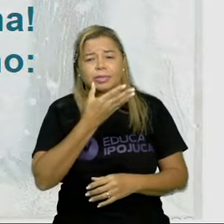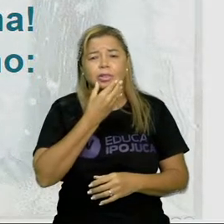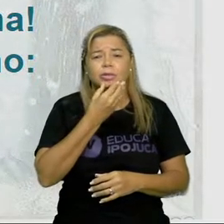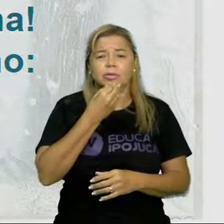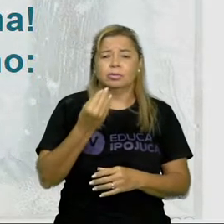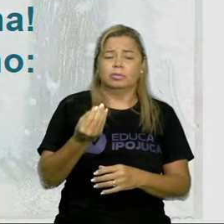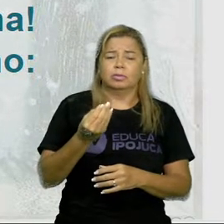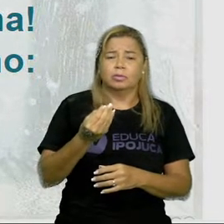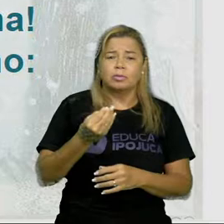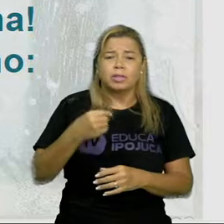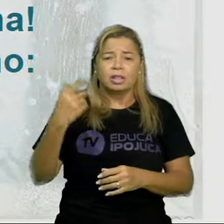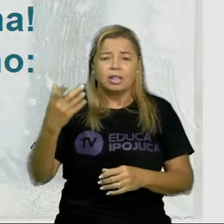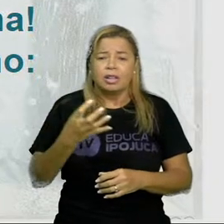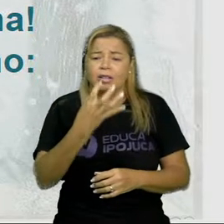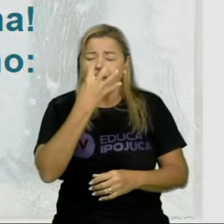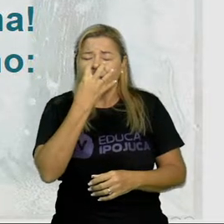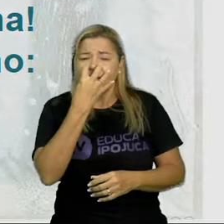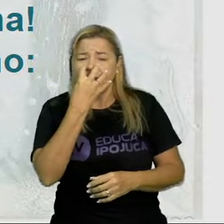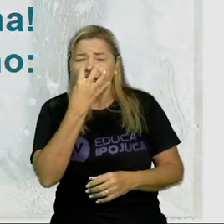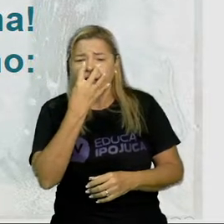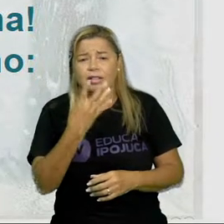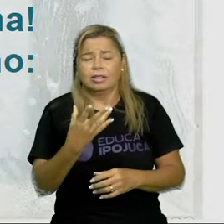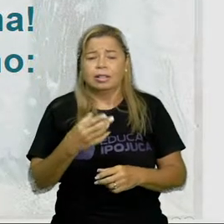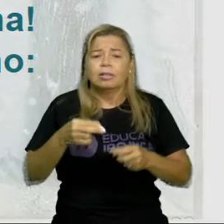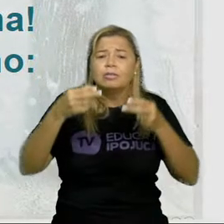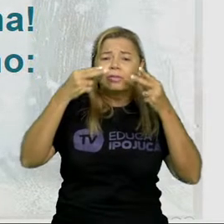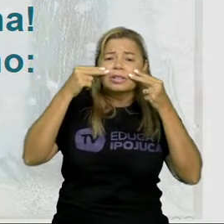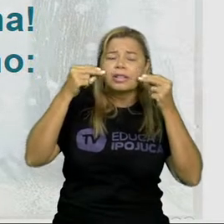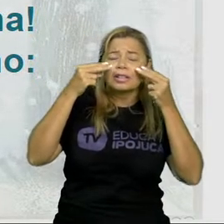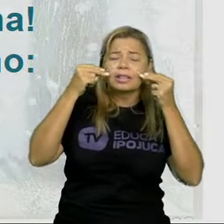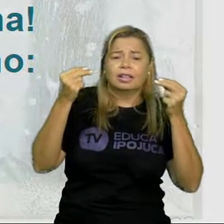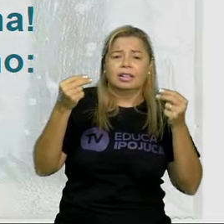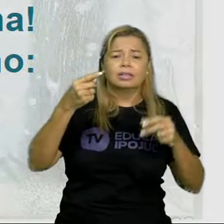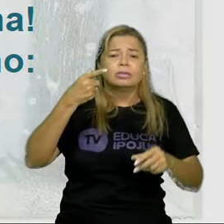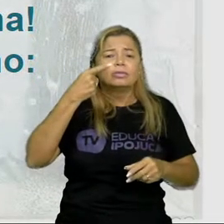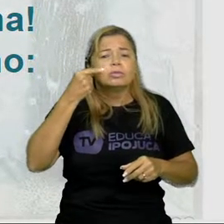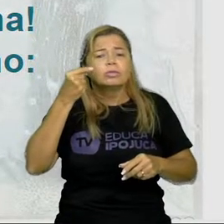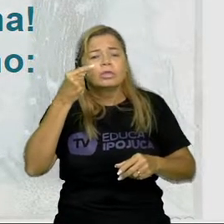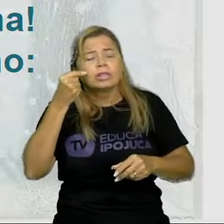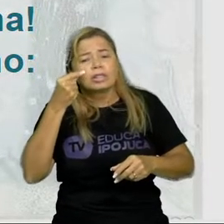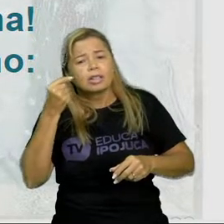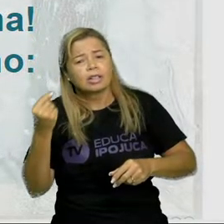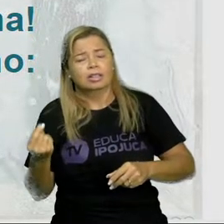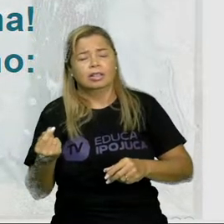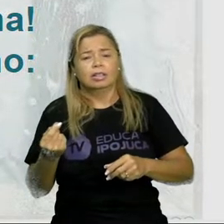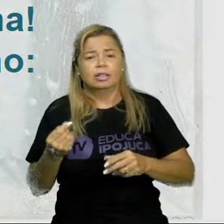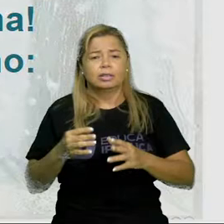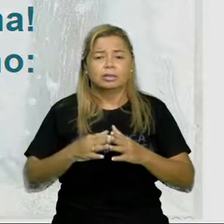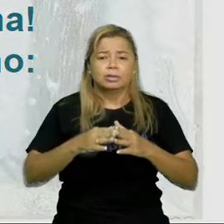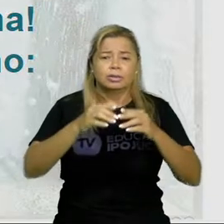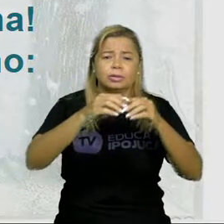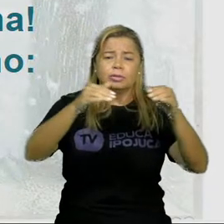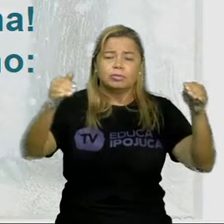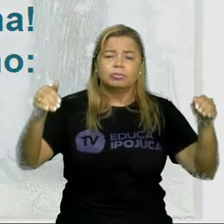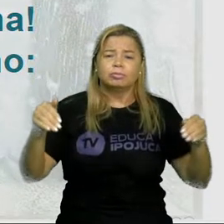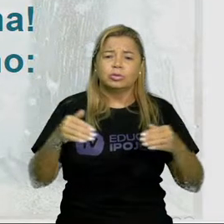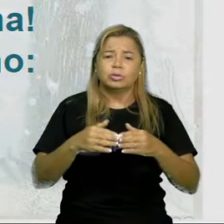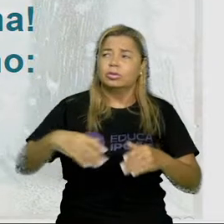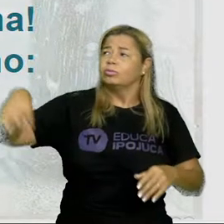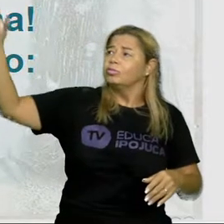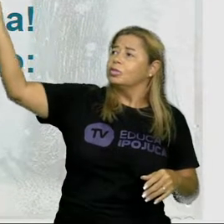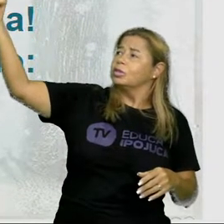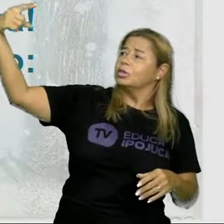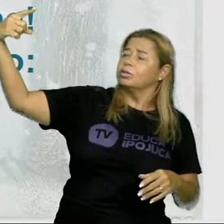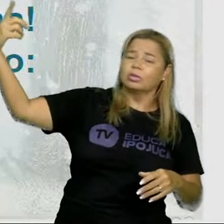cão, que persegue o gato, que come o rato, que rói o muro, que tapa o